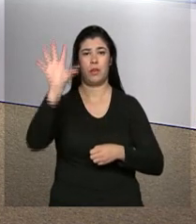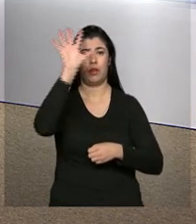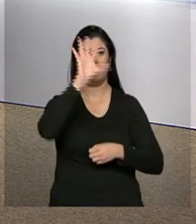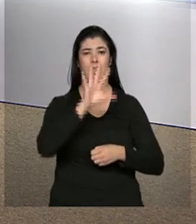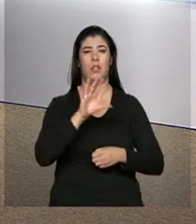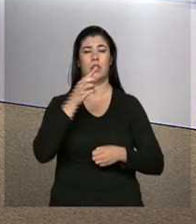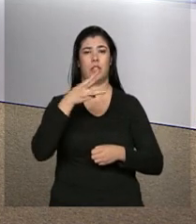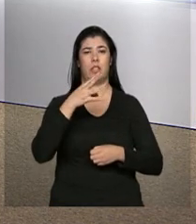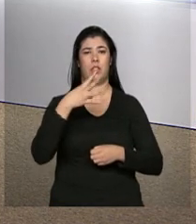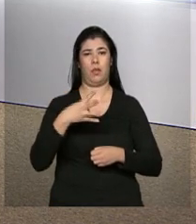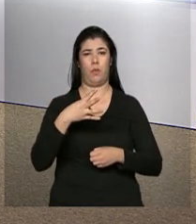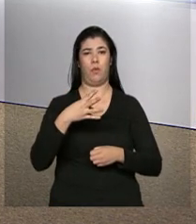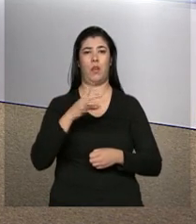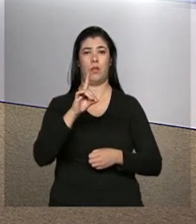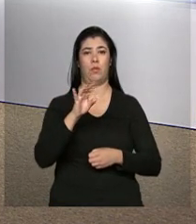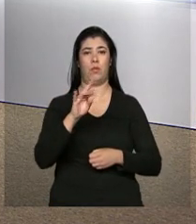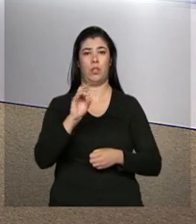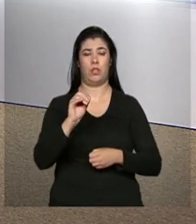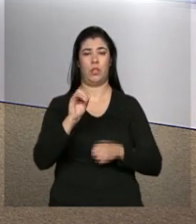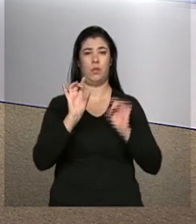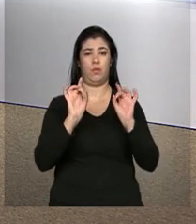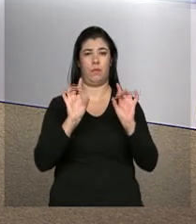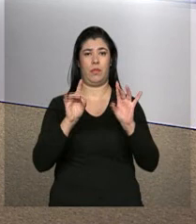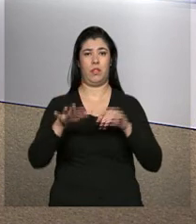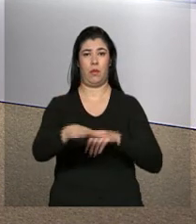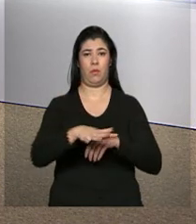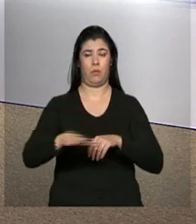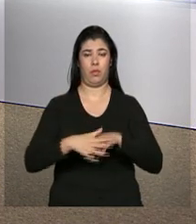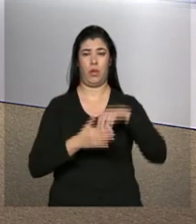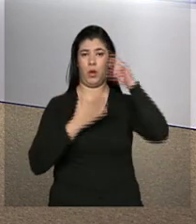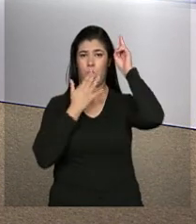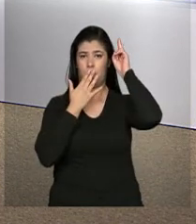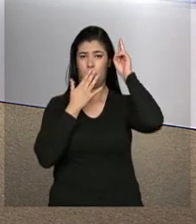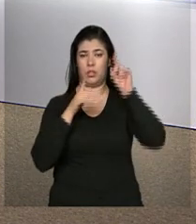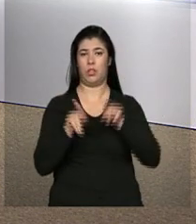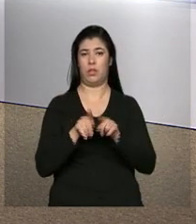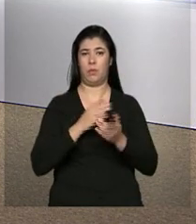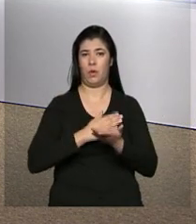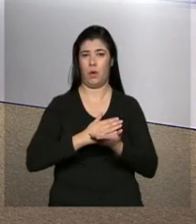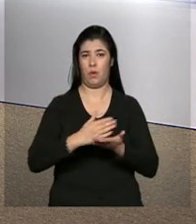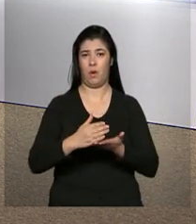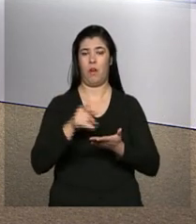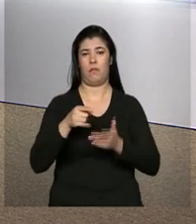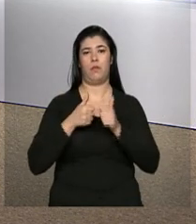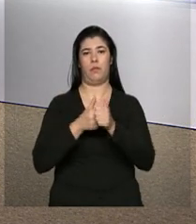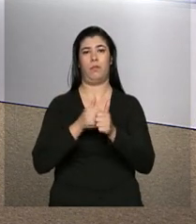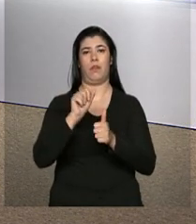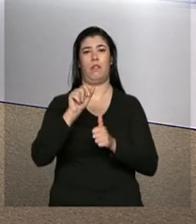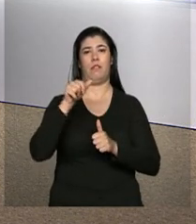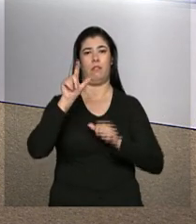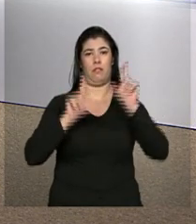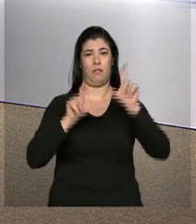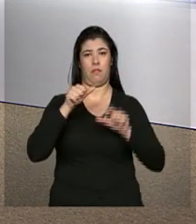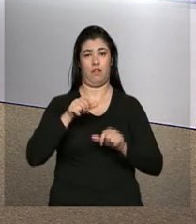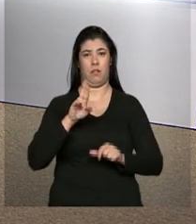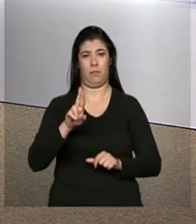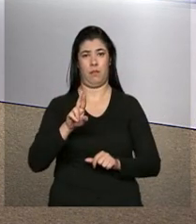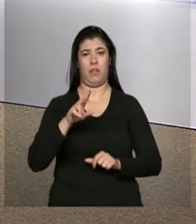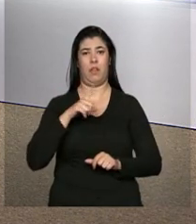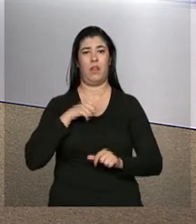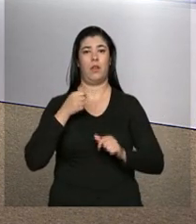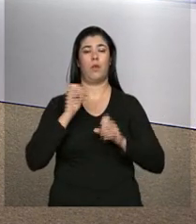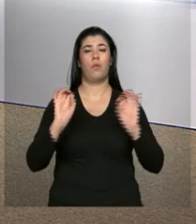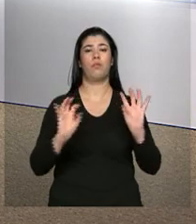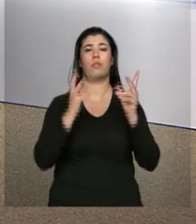distritos sanitários especiais indígenas. E a partir de agora você acompanha aqui na NBR a nossa cobertura